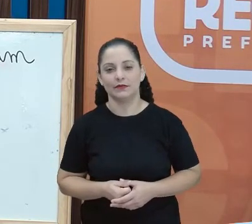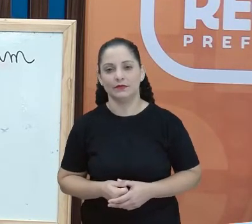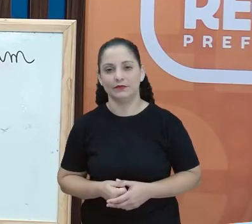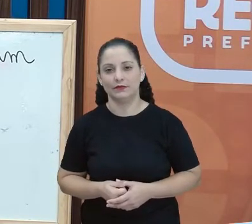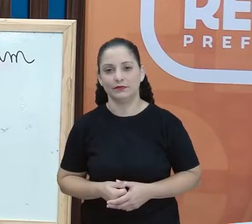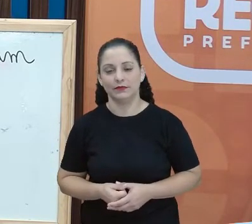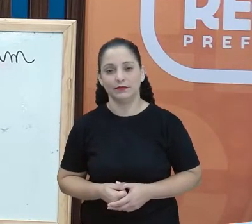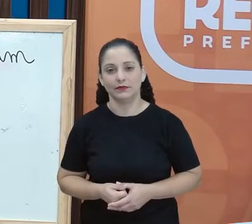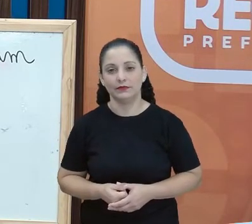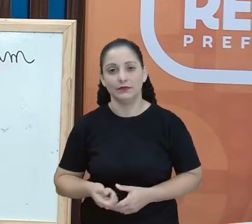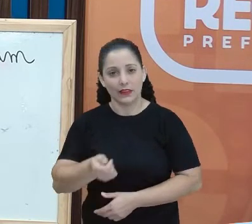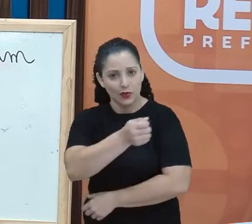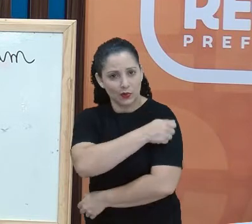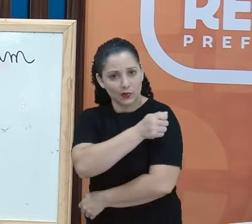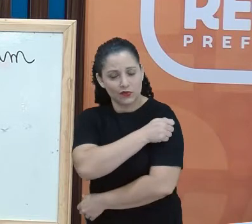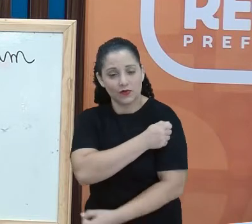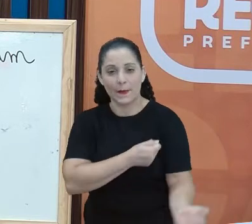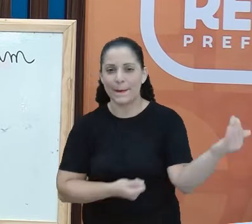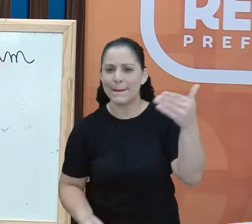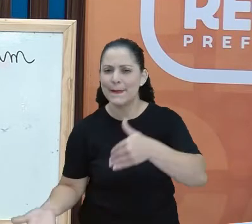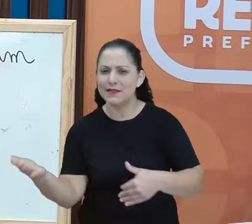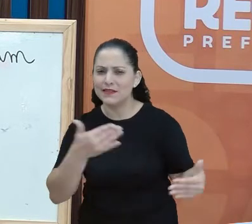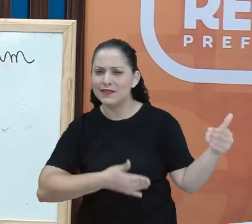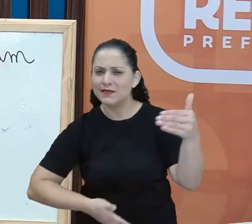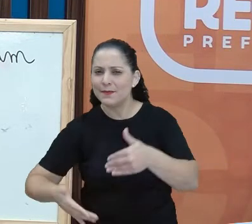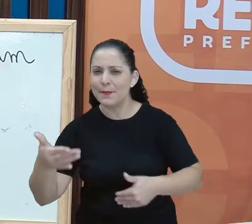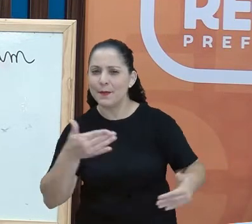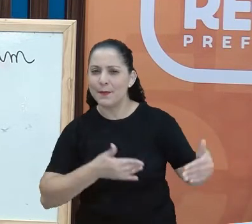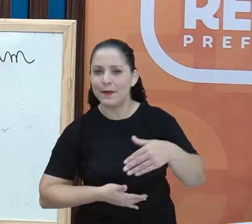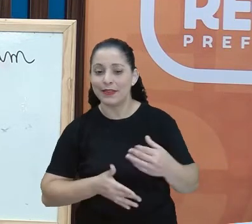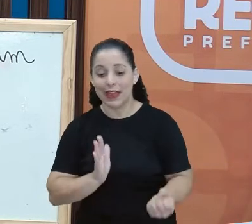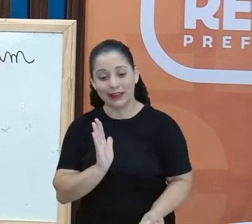implantação